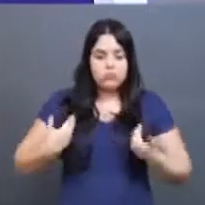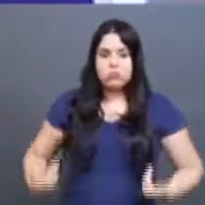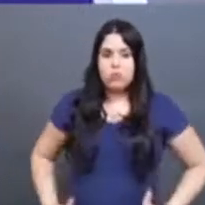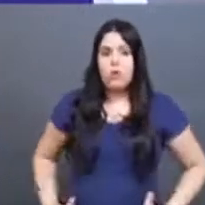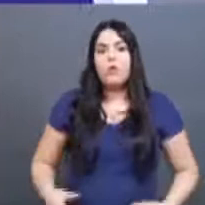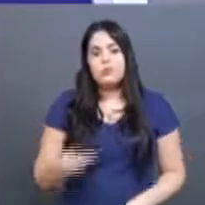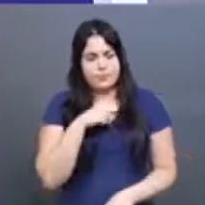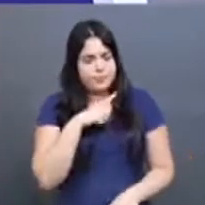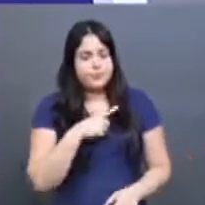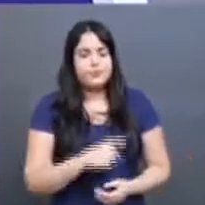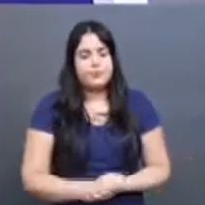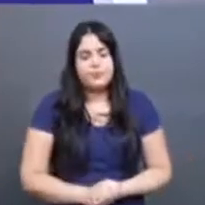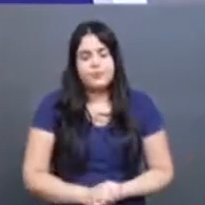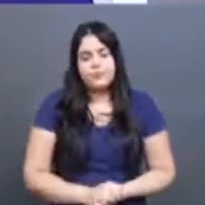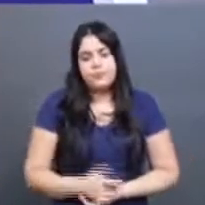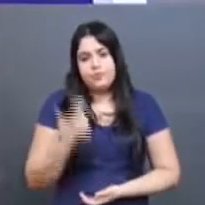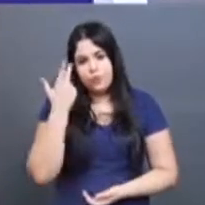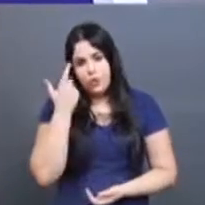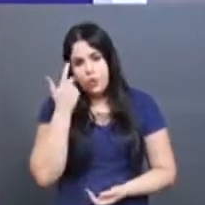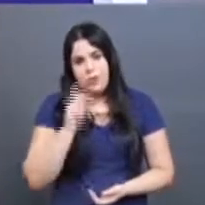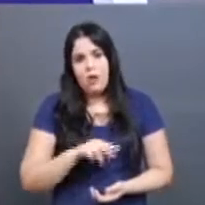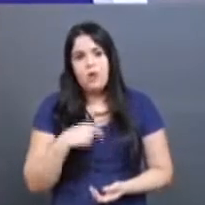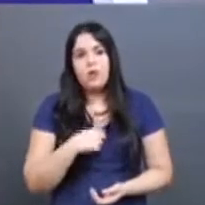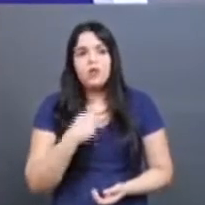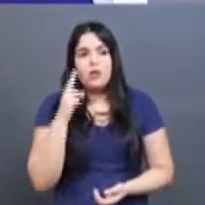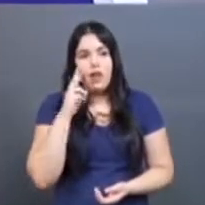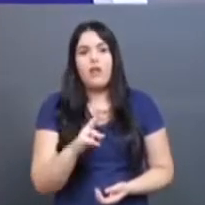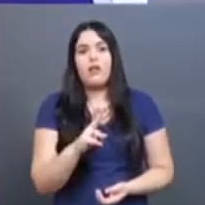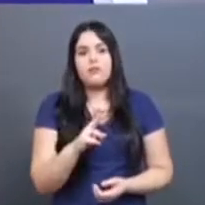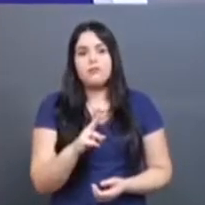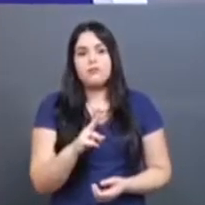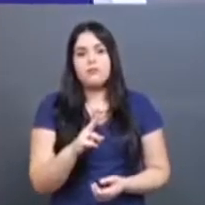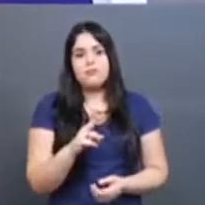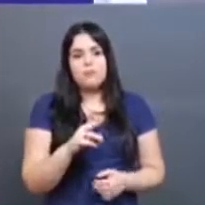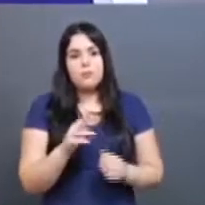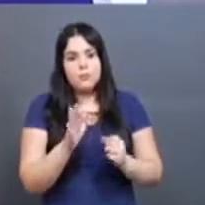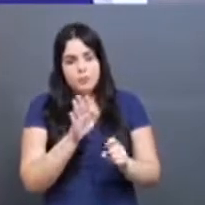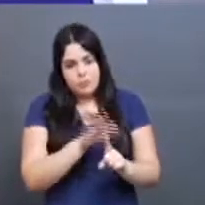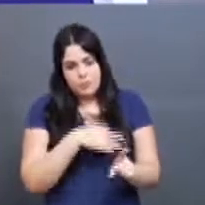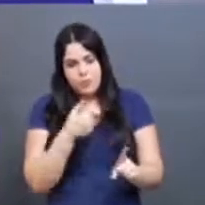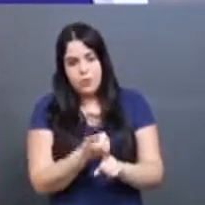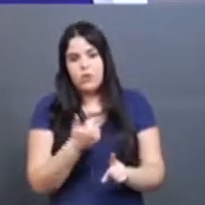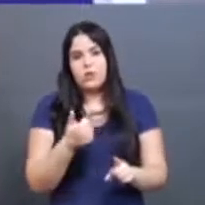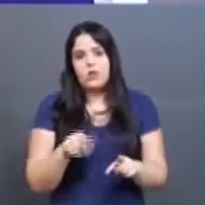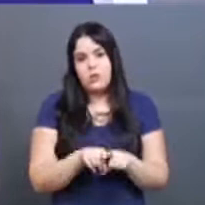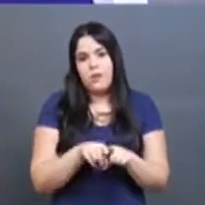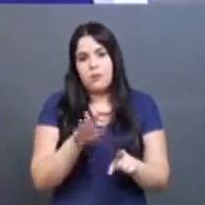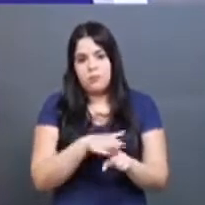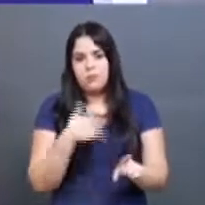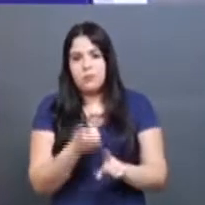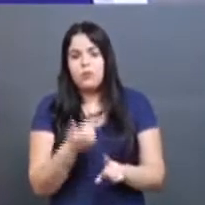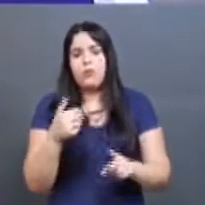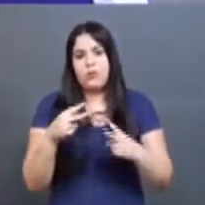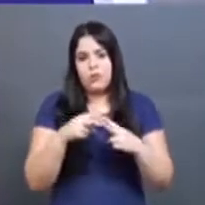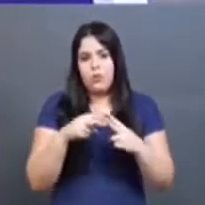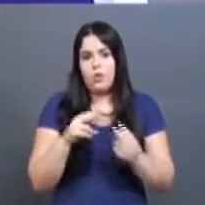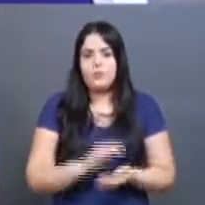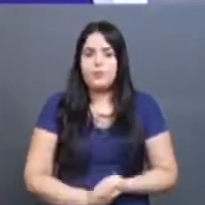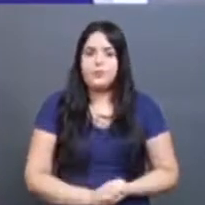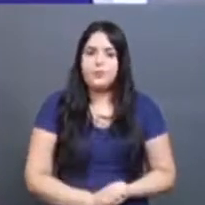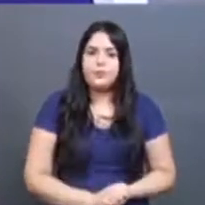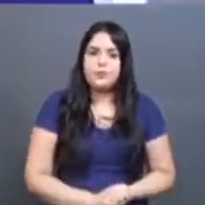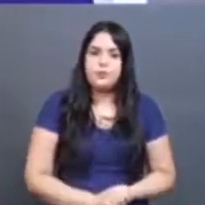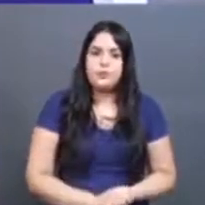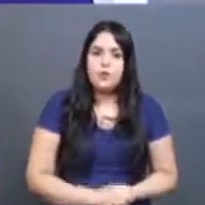as ofensas mais comuns quando nós enfrentamos questões de bullying, de cyberbullying. Flávia, o bullying,